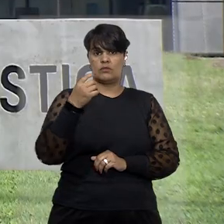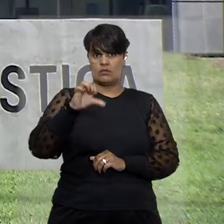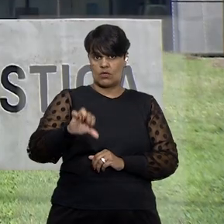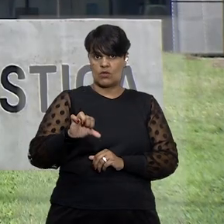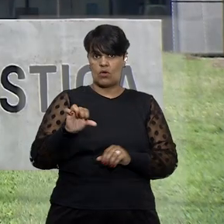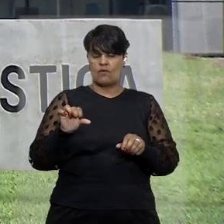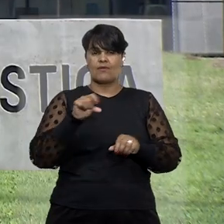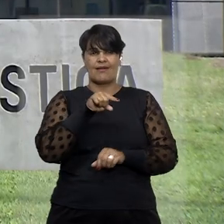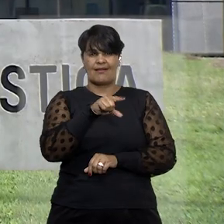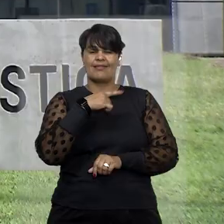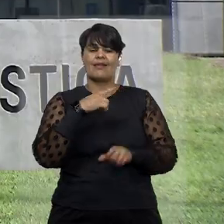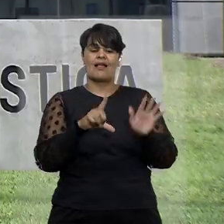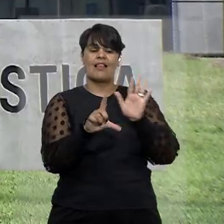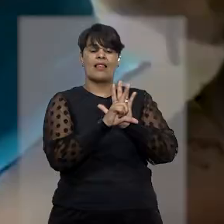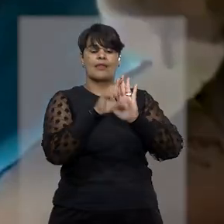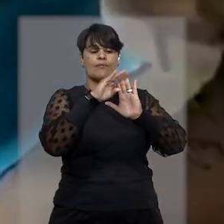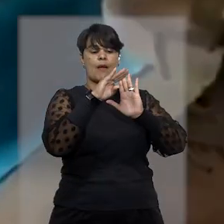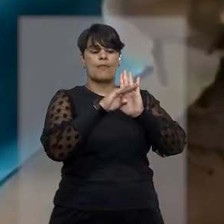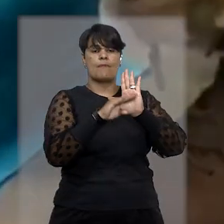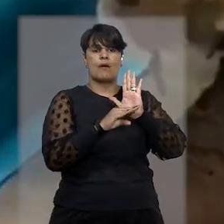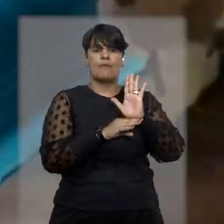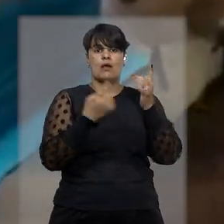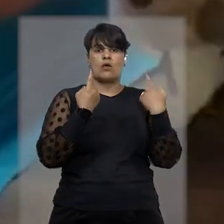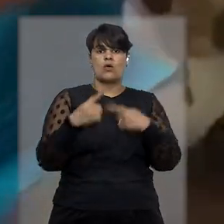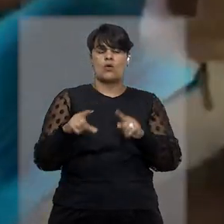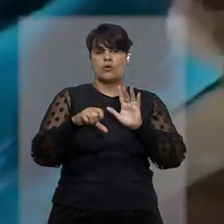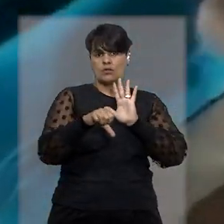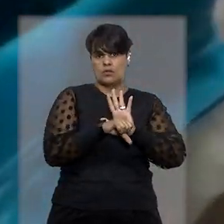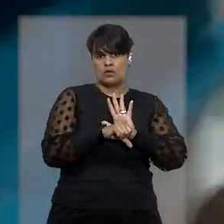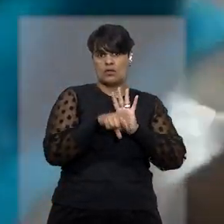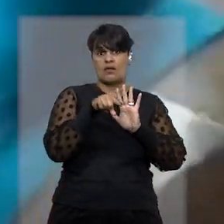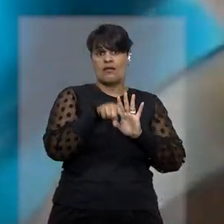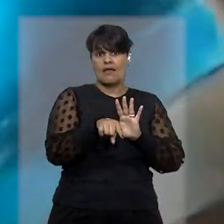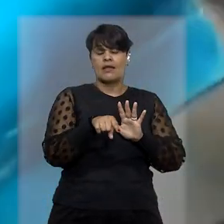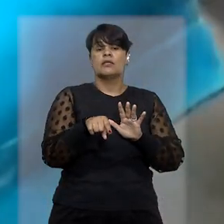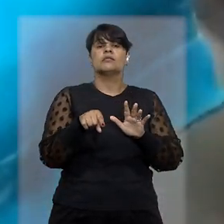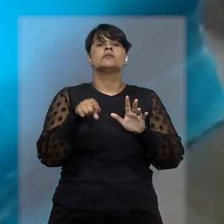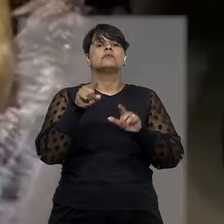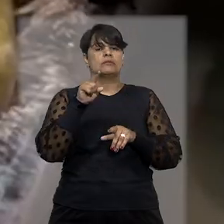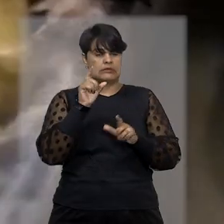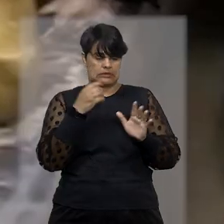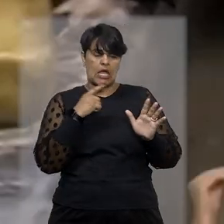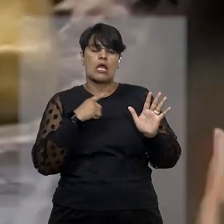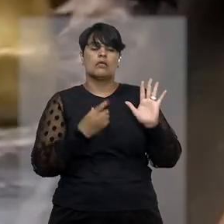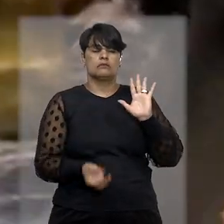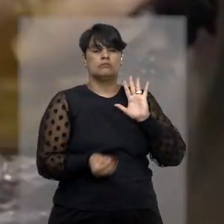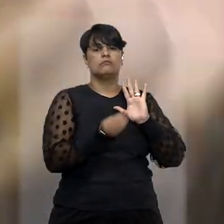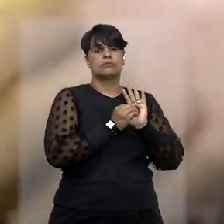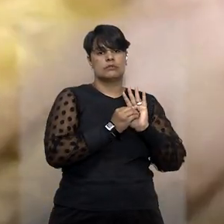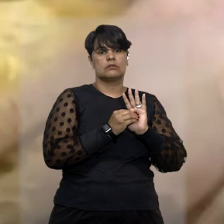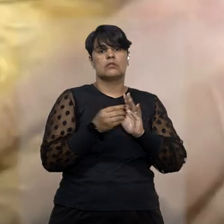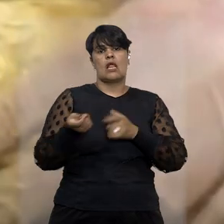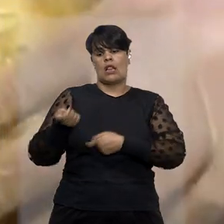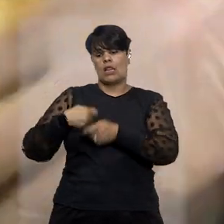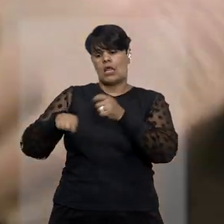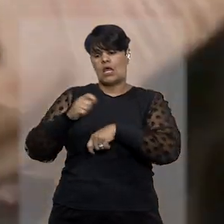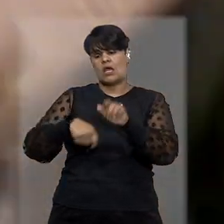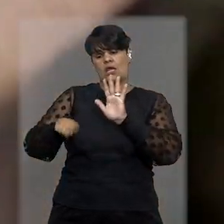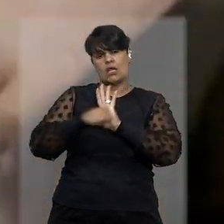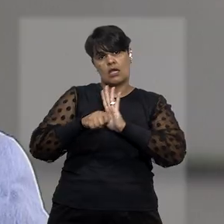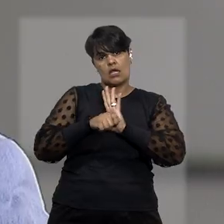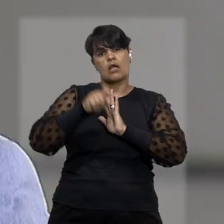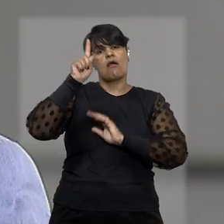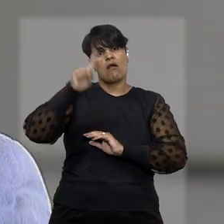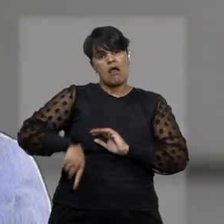conhecida como pacote anticrime, não retiraram a equiparação do delito de tráfico de entorpecentes a crime